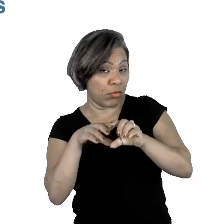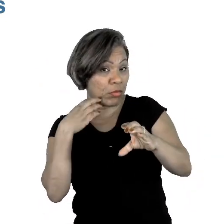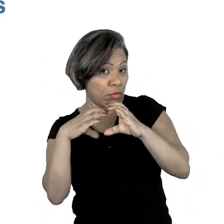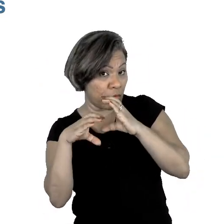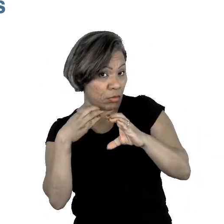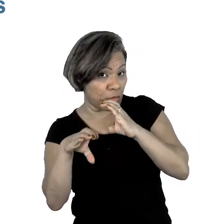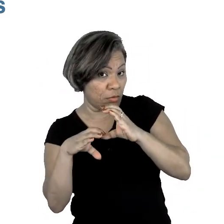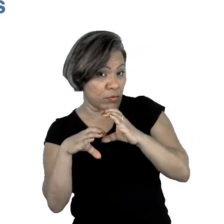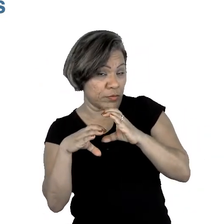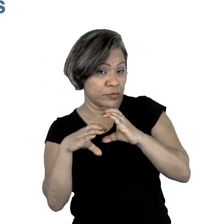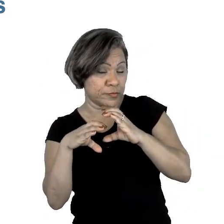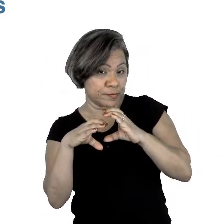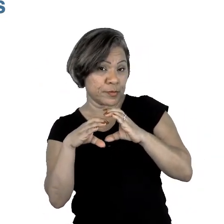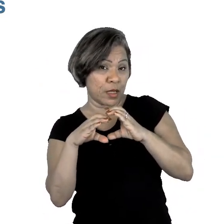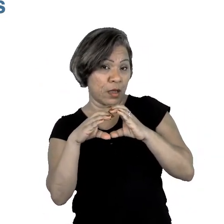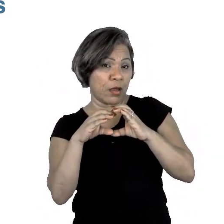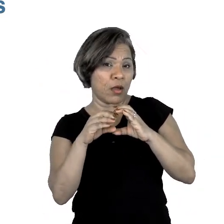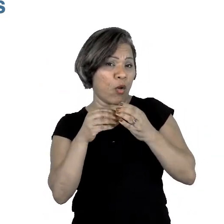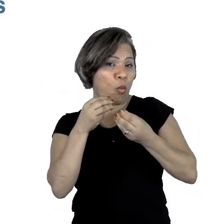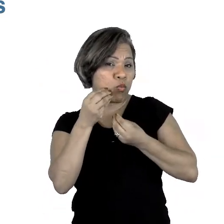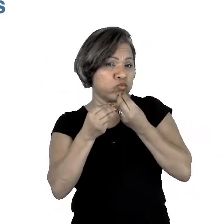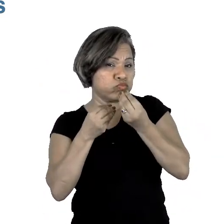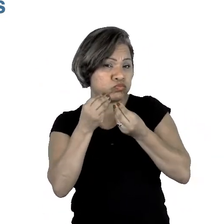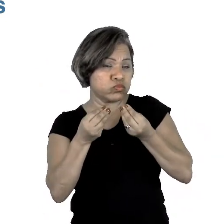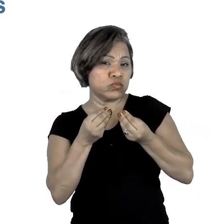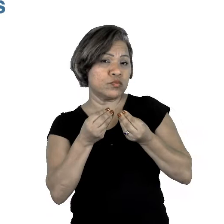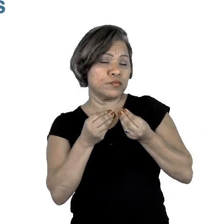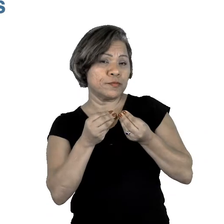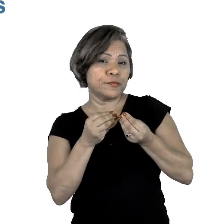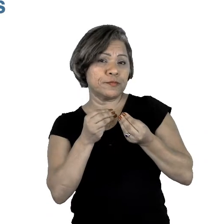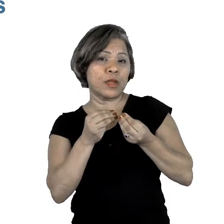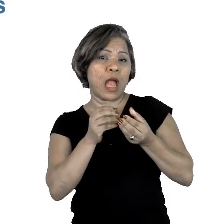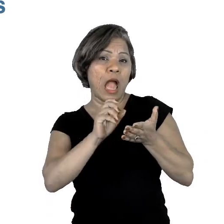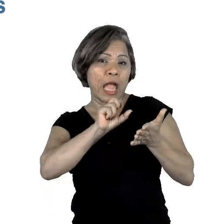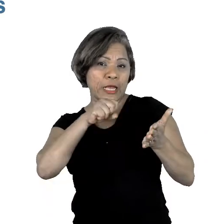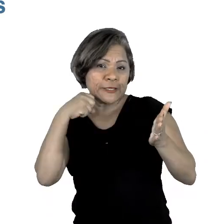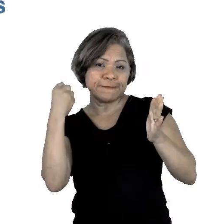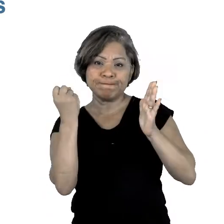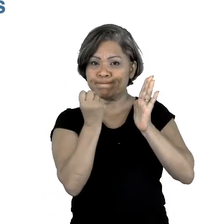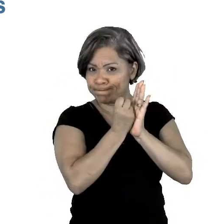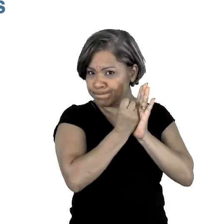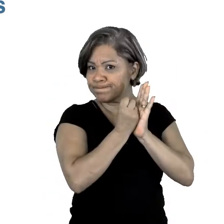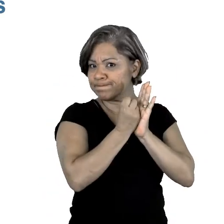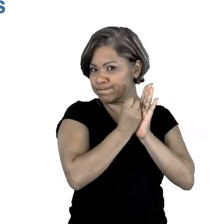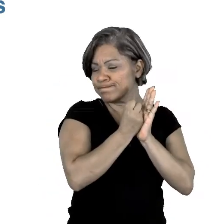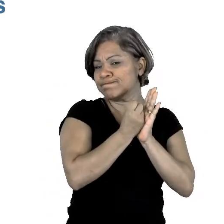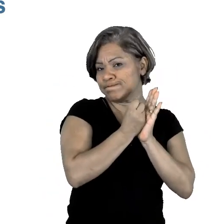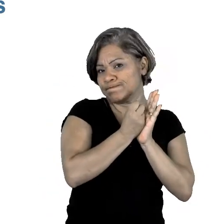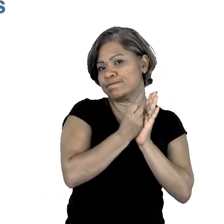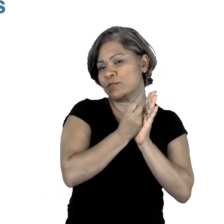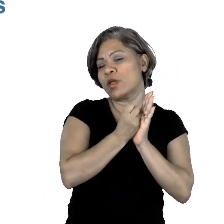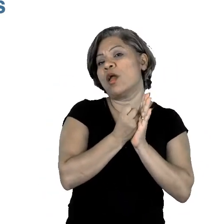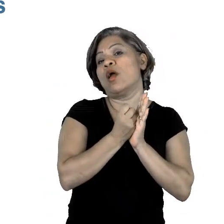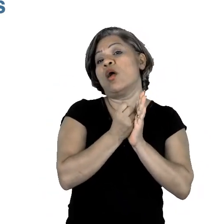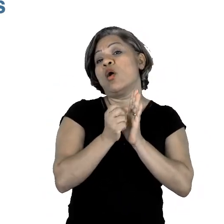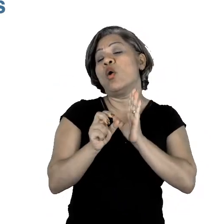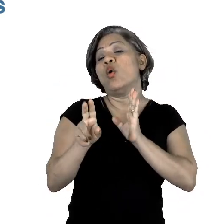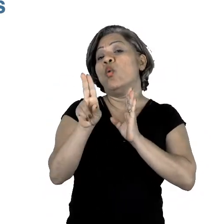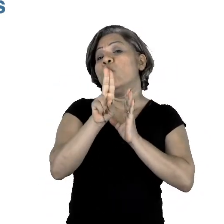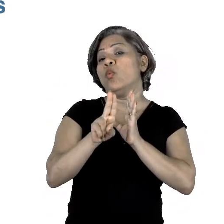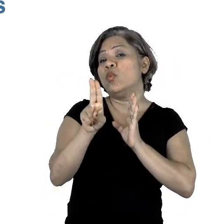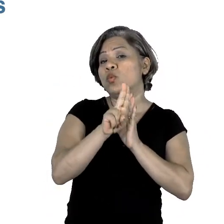que o código utilizado é a simbologia, utiliza de outros meios